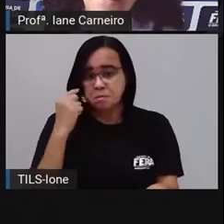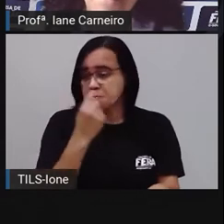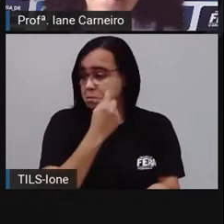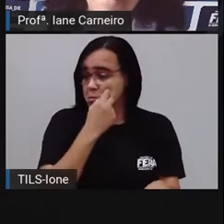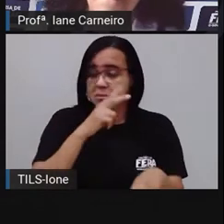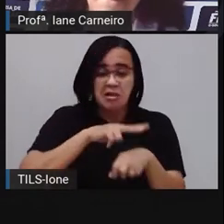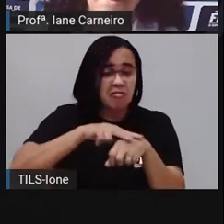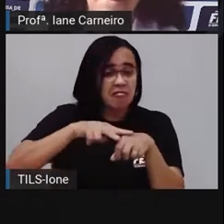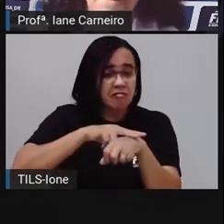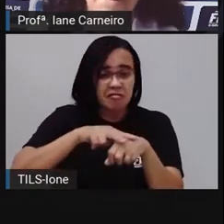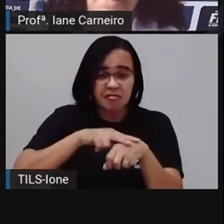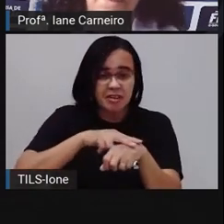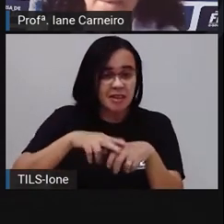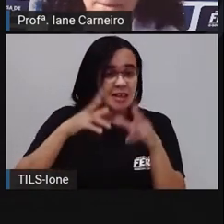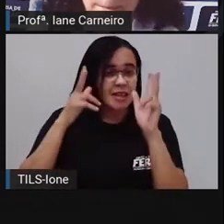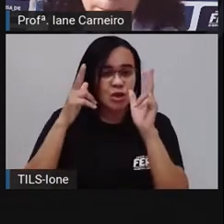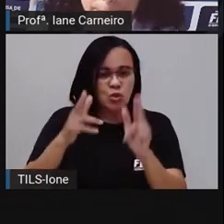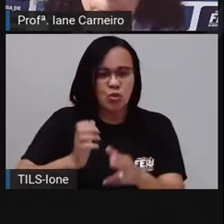do mar.